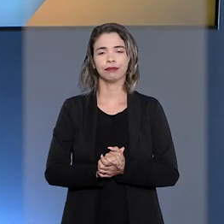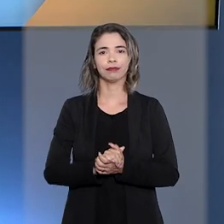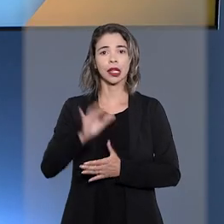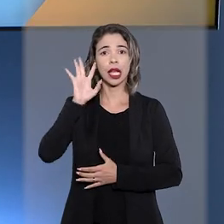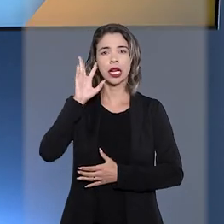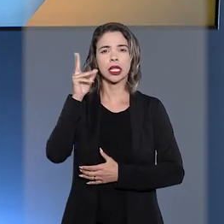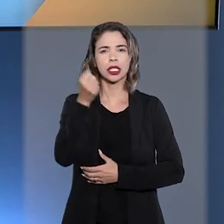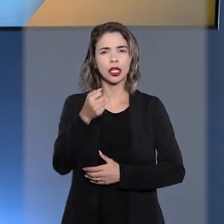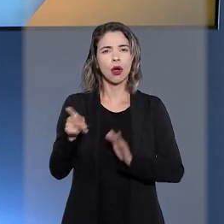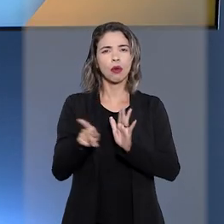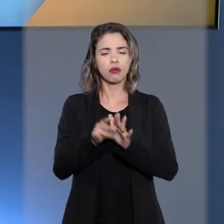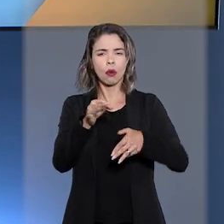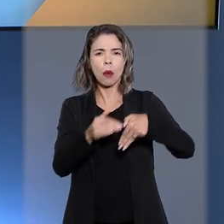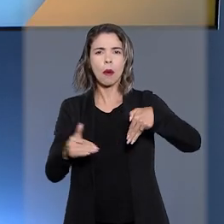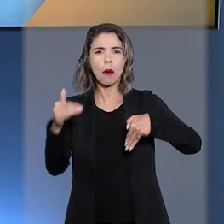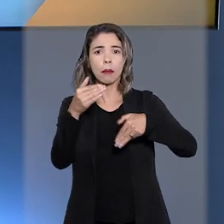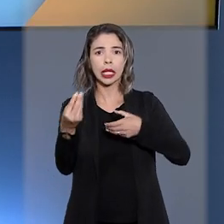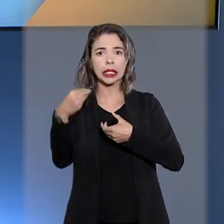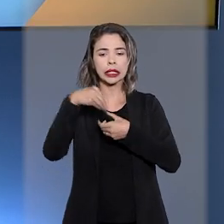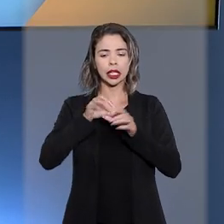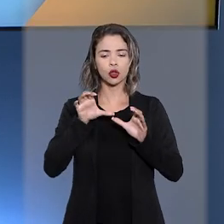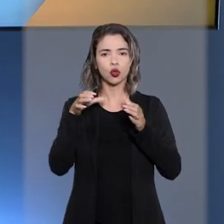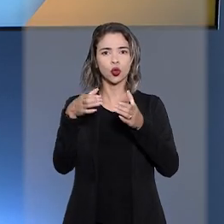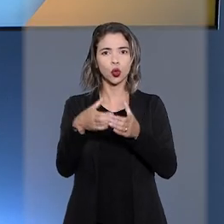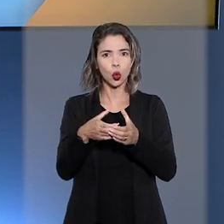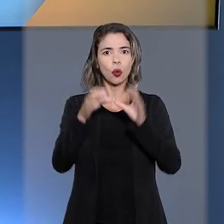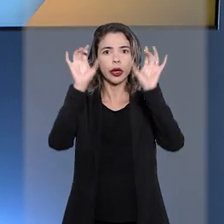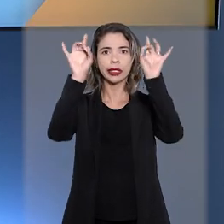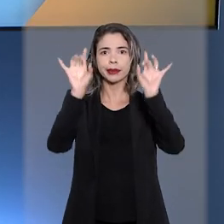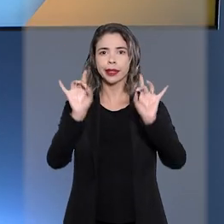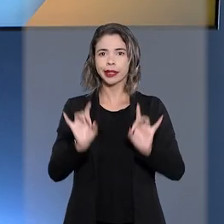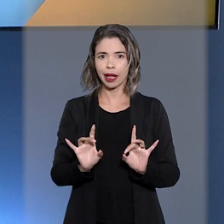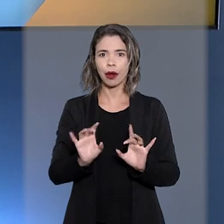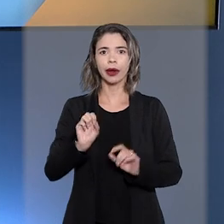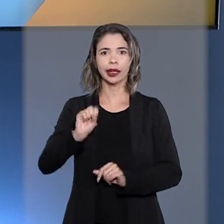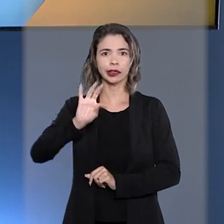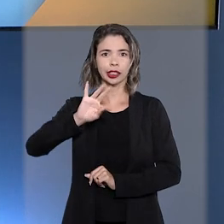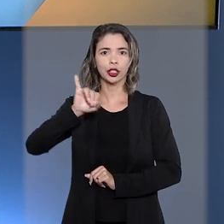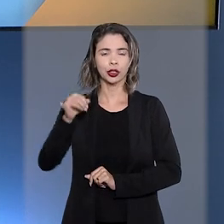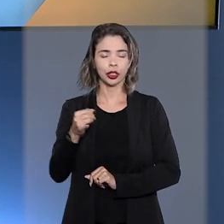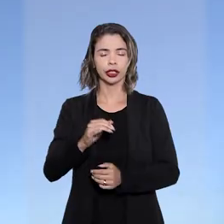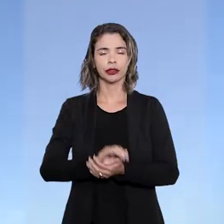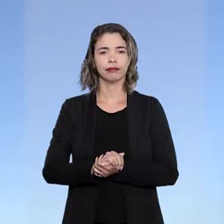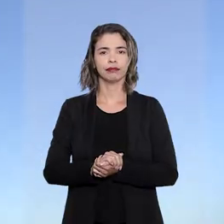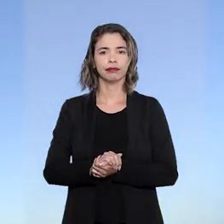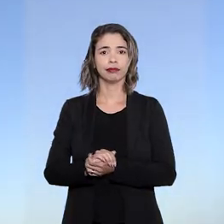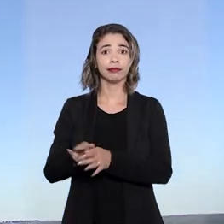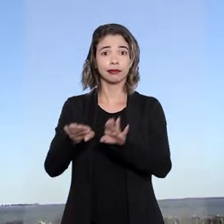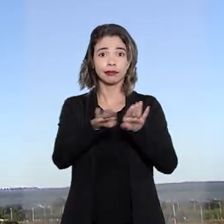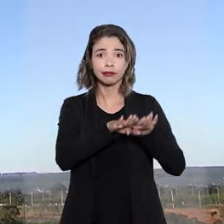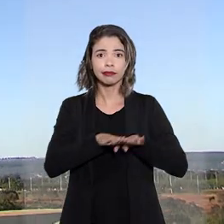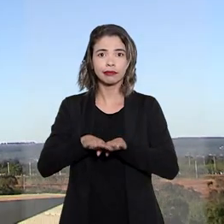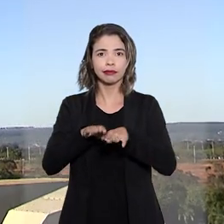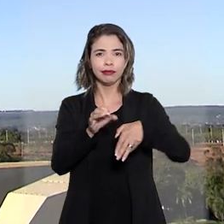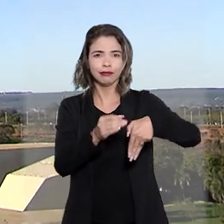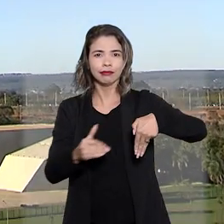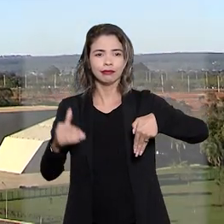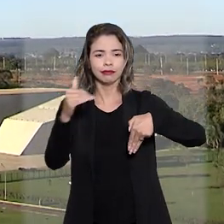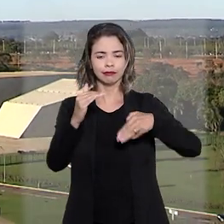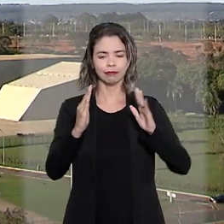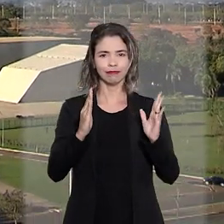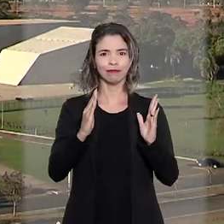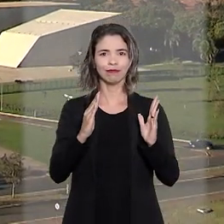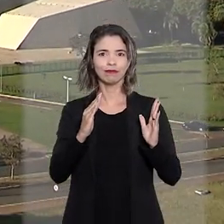A decisão foi tomada pelos ministros que integram o colegiado da Corte Especial. Por unanimidade, os